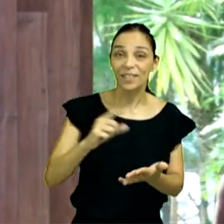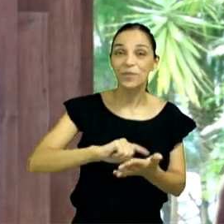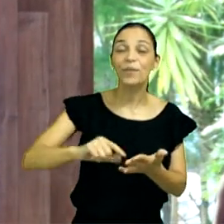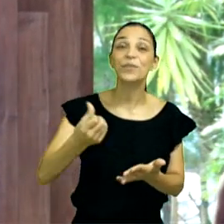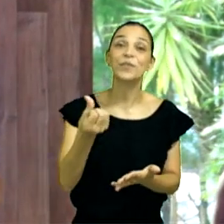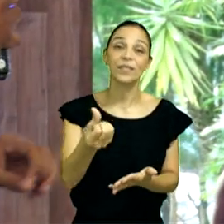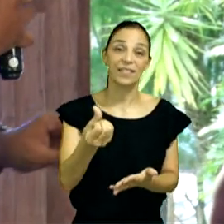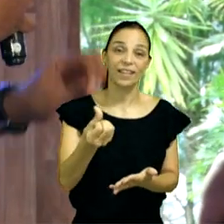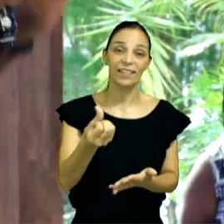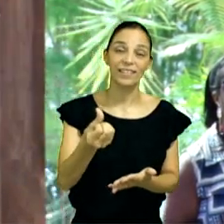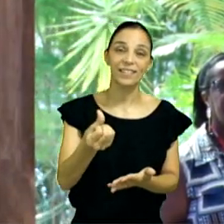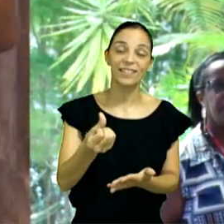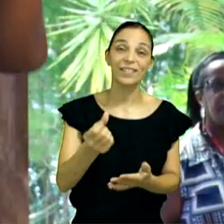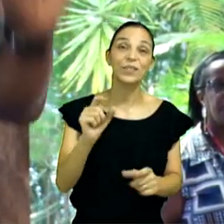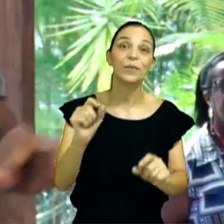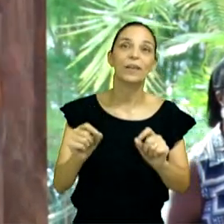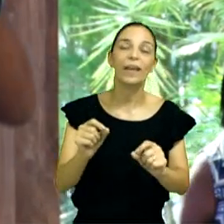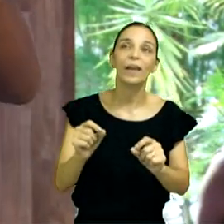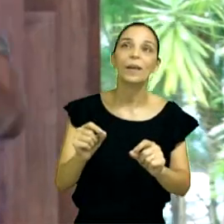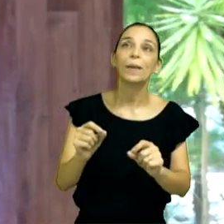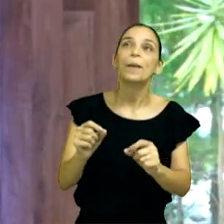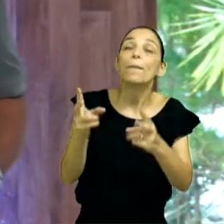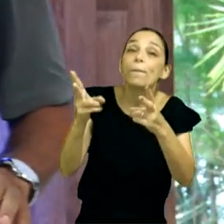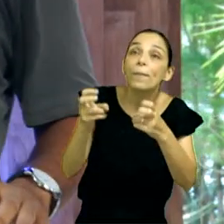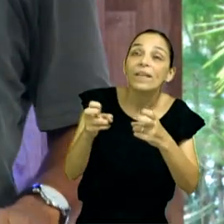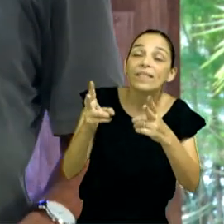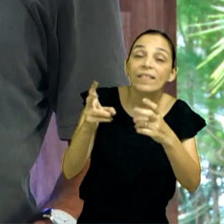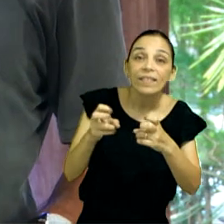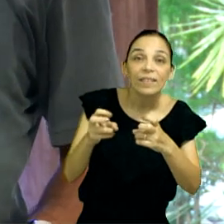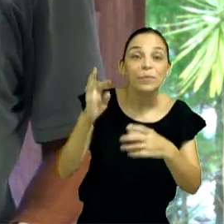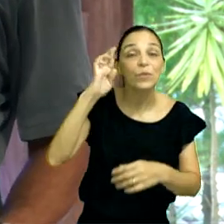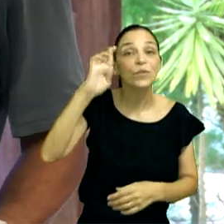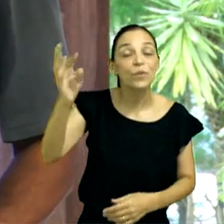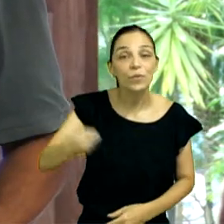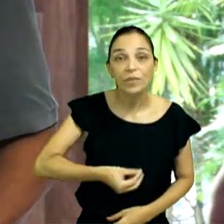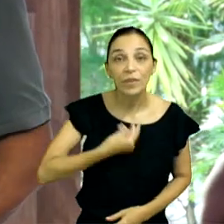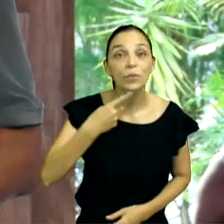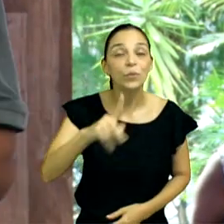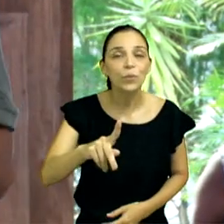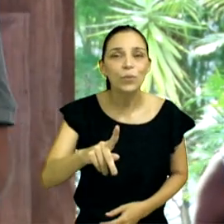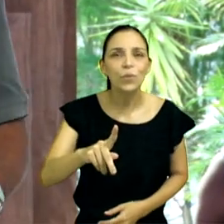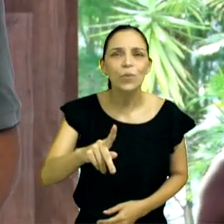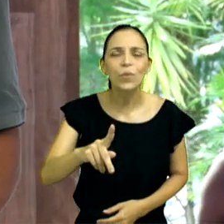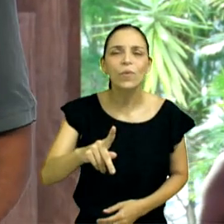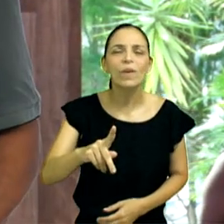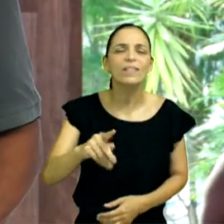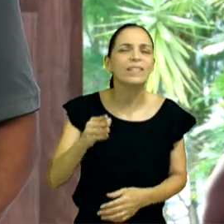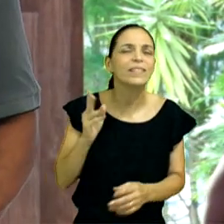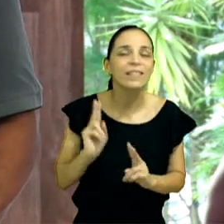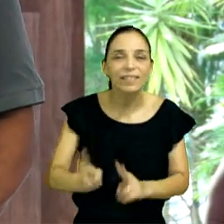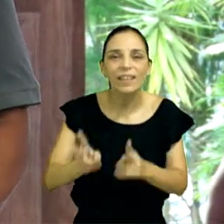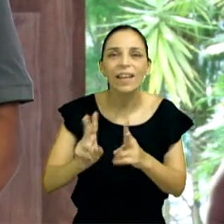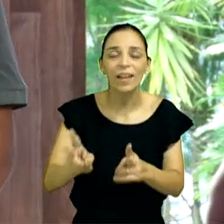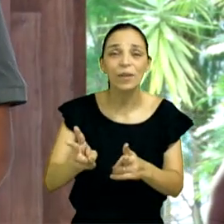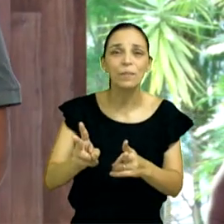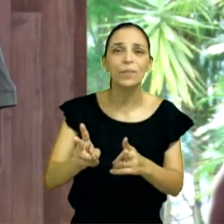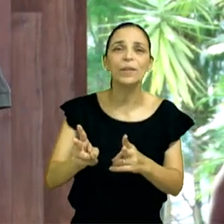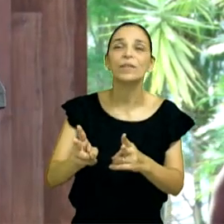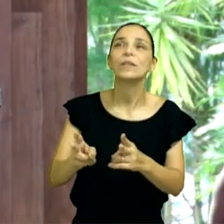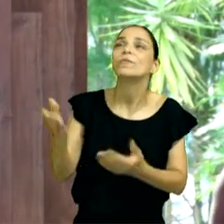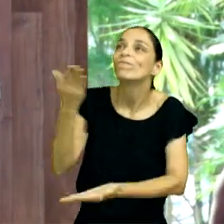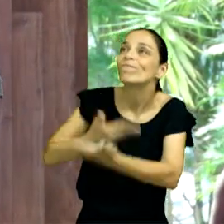reconhece o Senhor em todos os teus caminhos. Sabe o que é isso? Participe o Senhor sempre, de tudo,